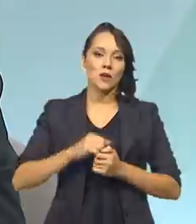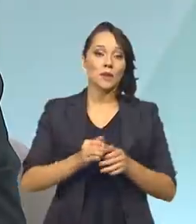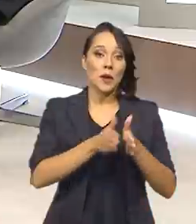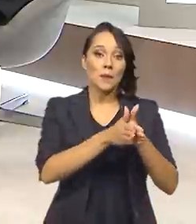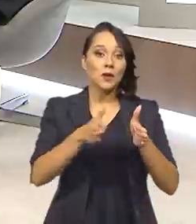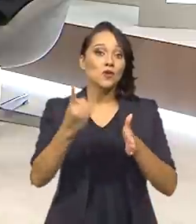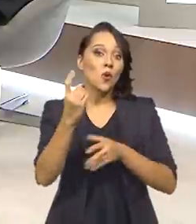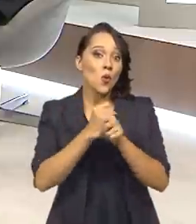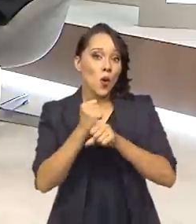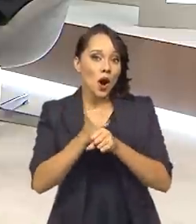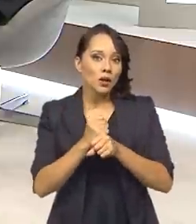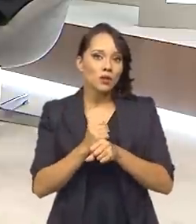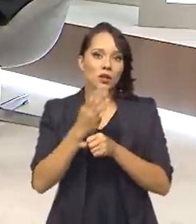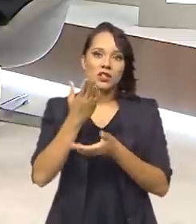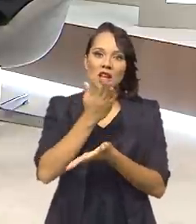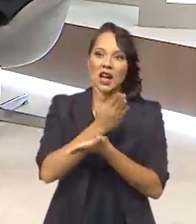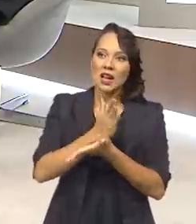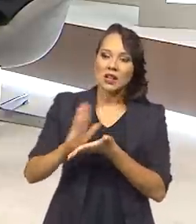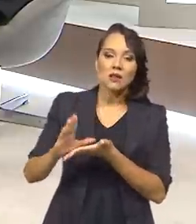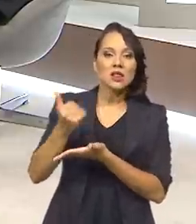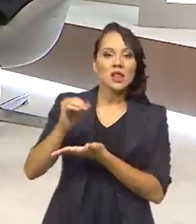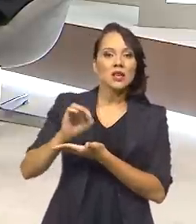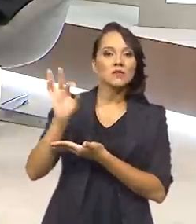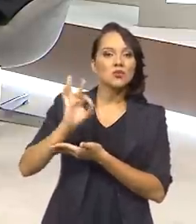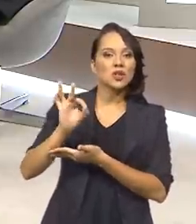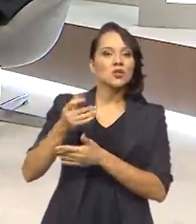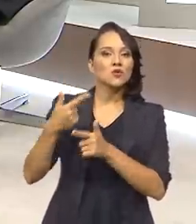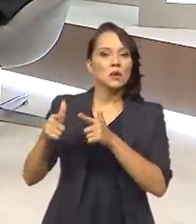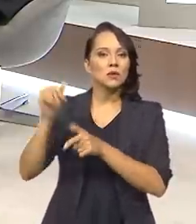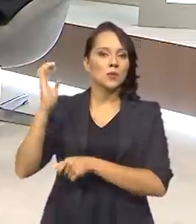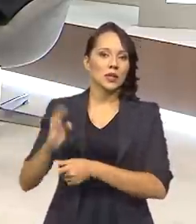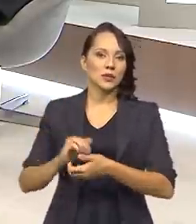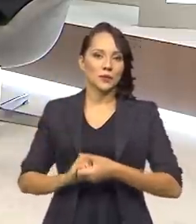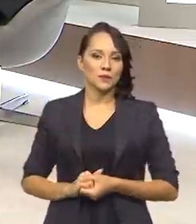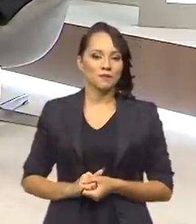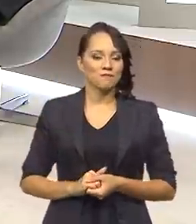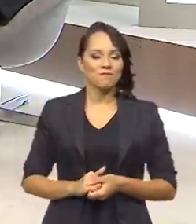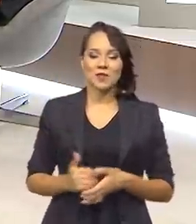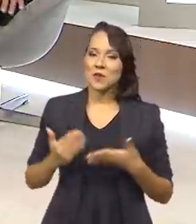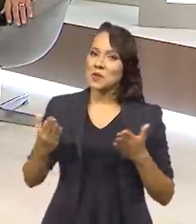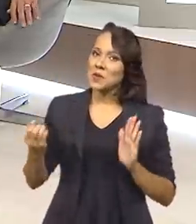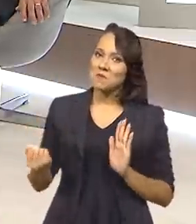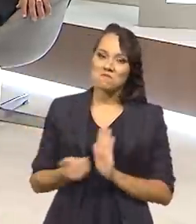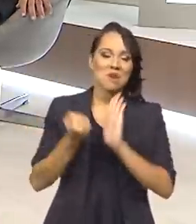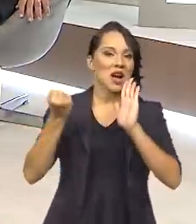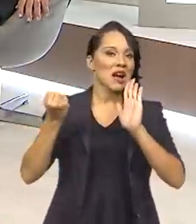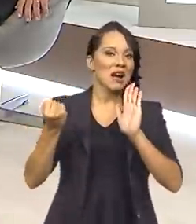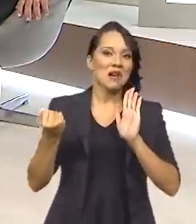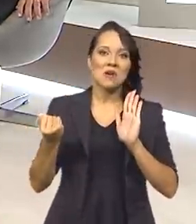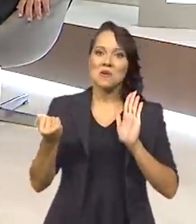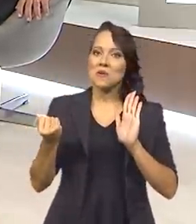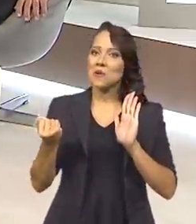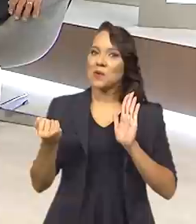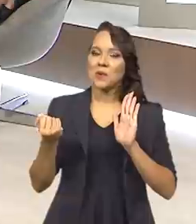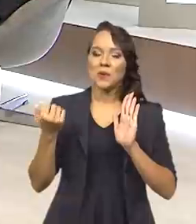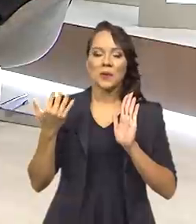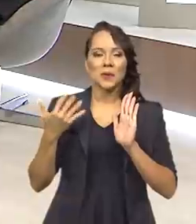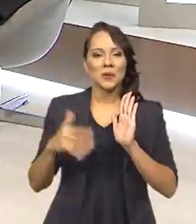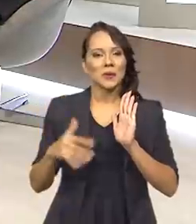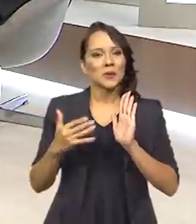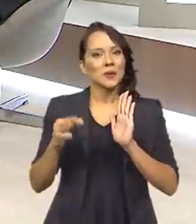nós estamos eliminando 10% do déficit do Brasil. Isso é um marco, um